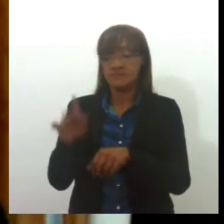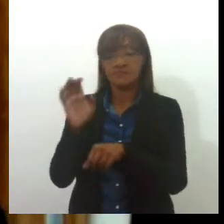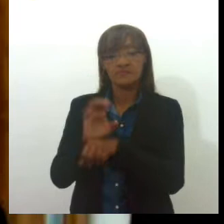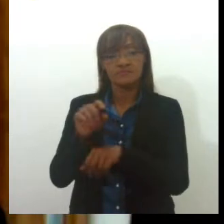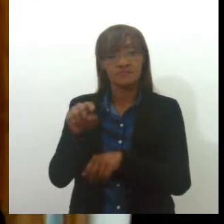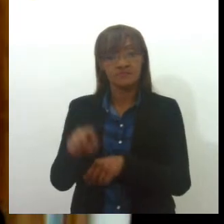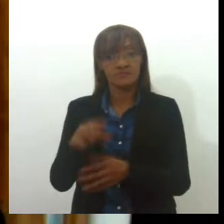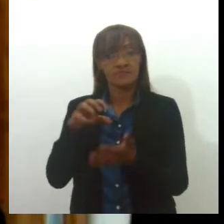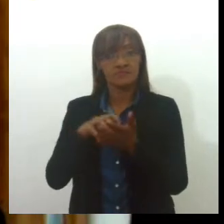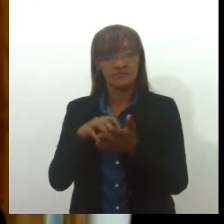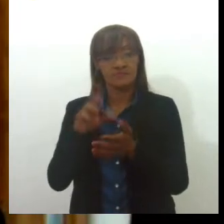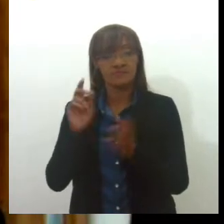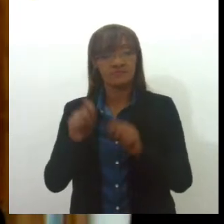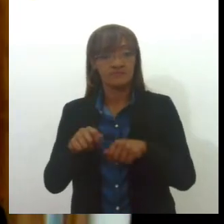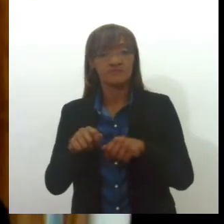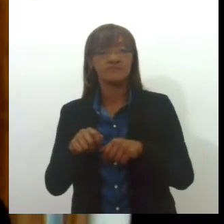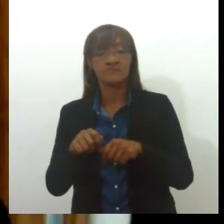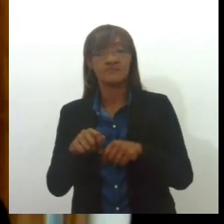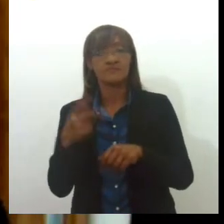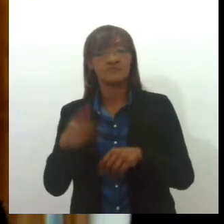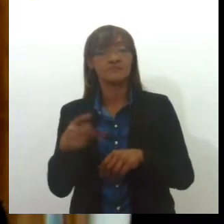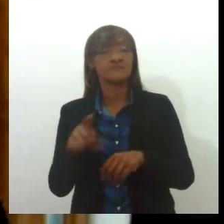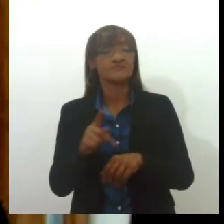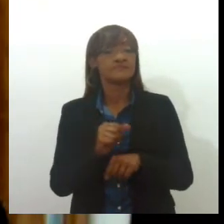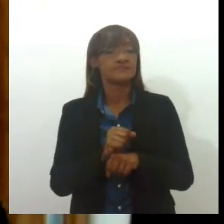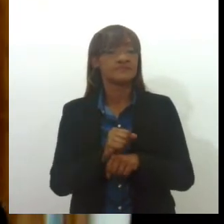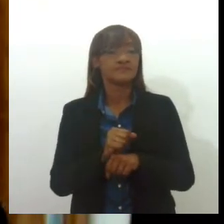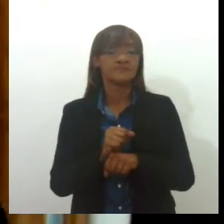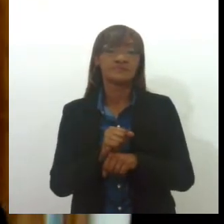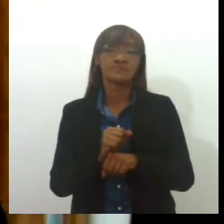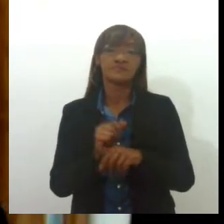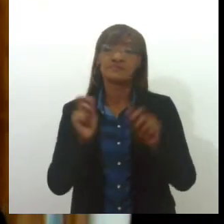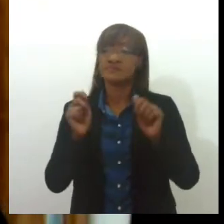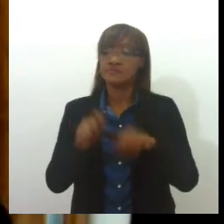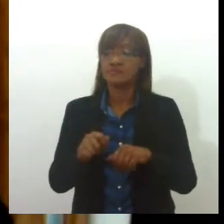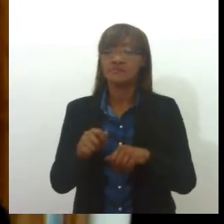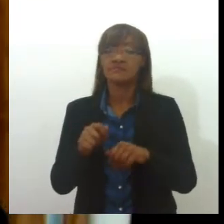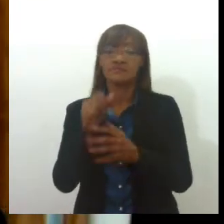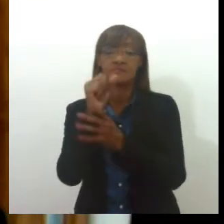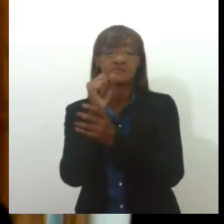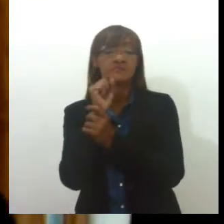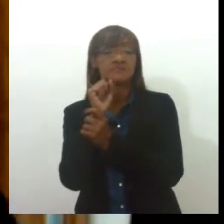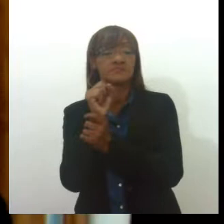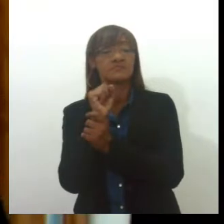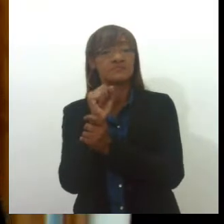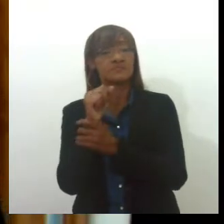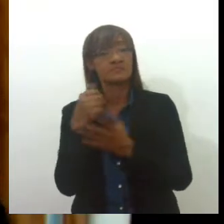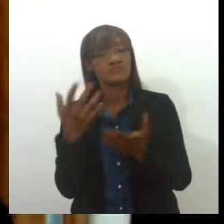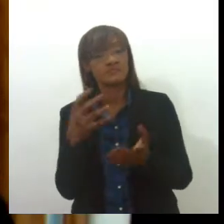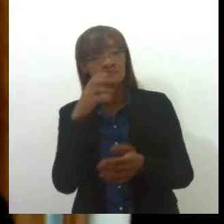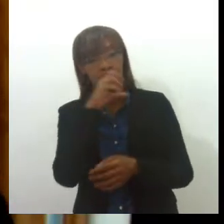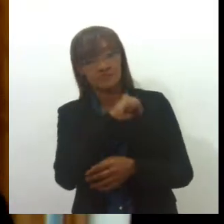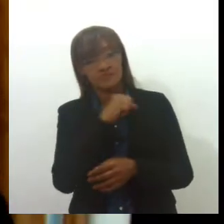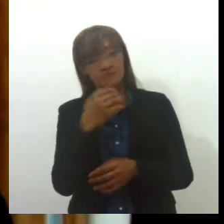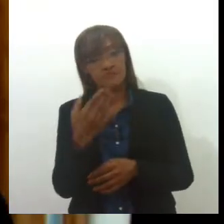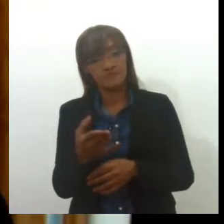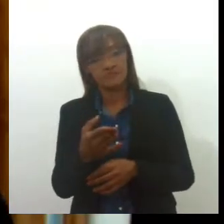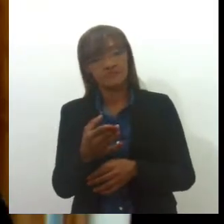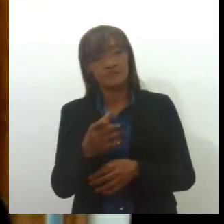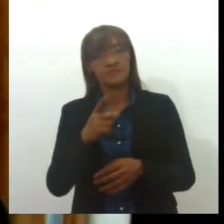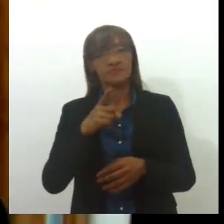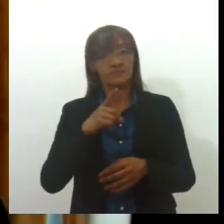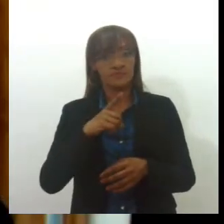órgão vinculado ao poder executivo estadual. Então, ela se utiliza do PROCON para garantir uma celeridade. Então, ao invés de a gente ter que ter um